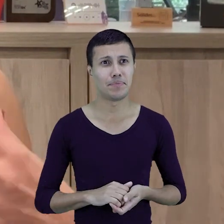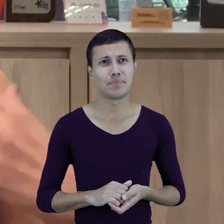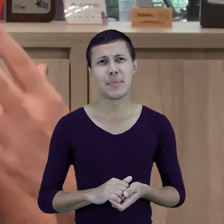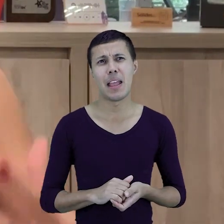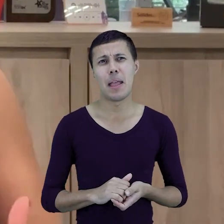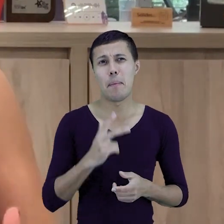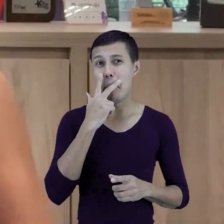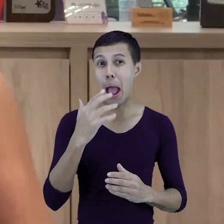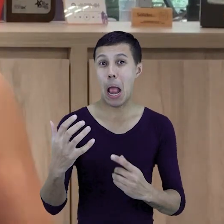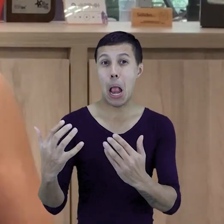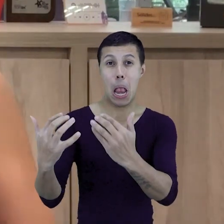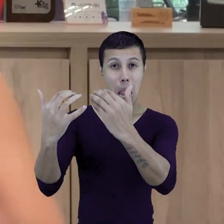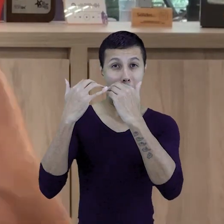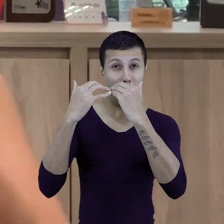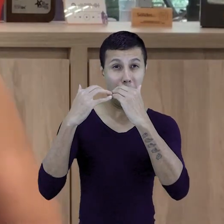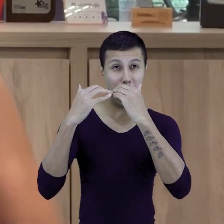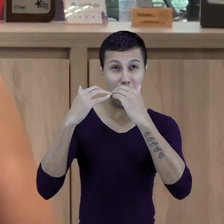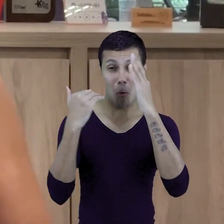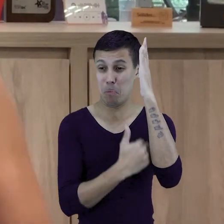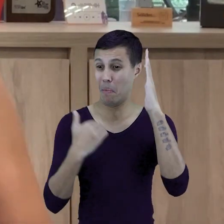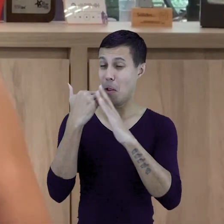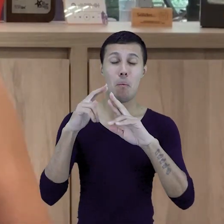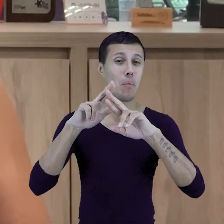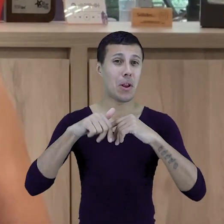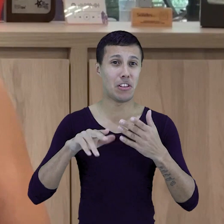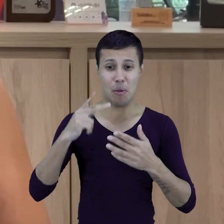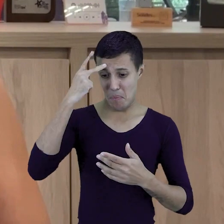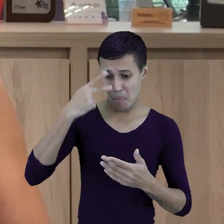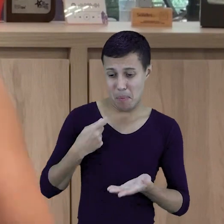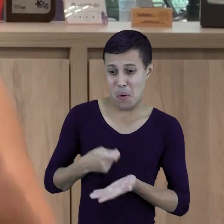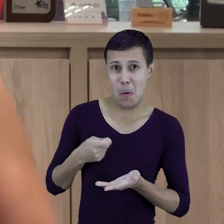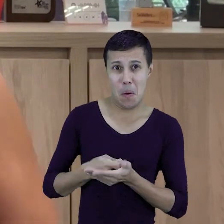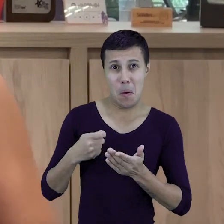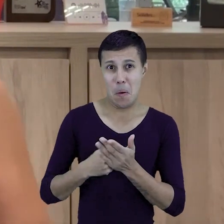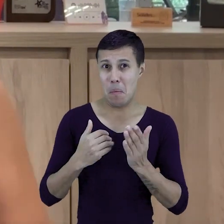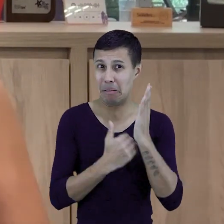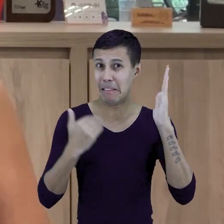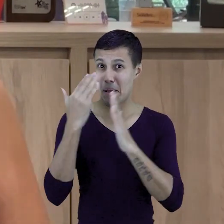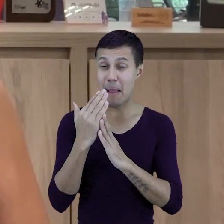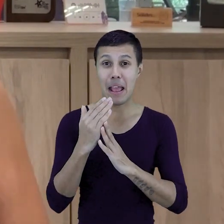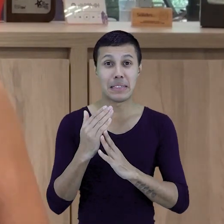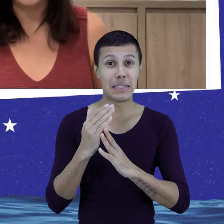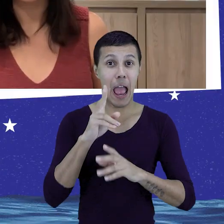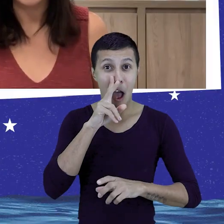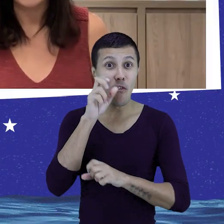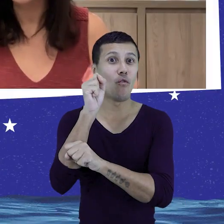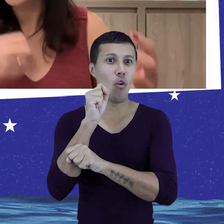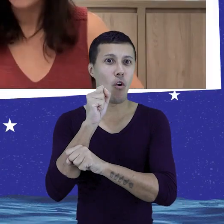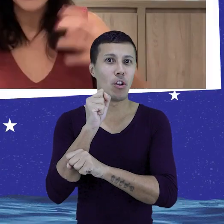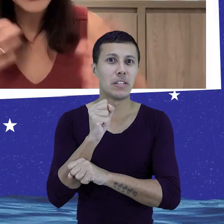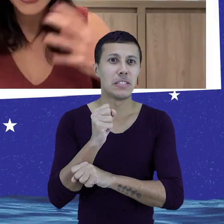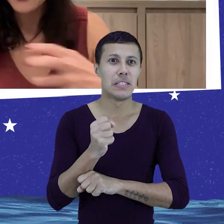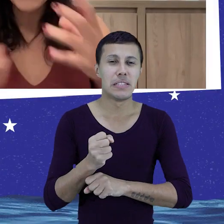Talvez a pressão não tenha aumentado, porque eu já tenho uma pressão interna muito alta. Mas a intensidade aumentou, né?